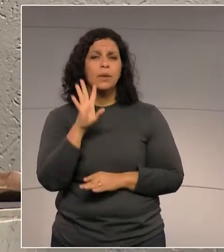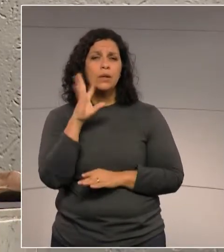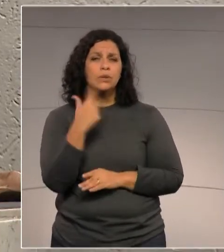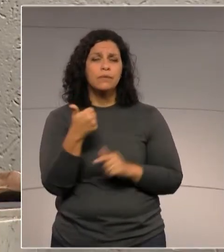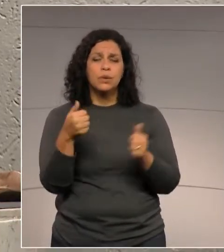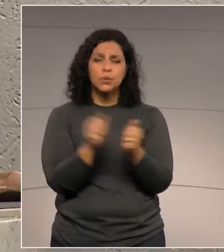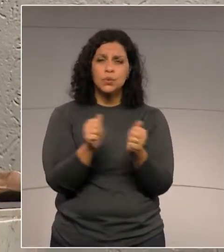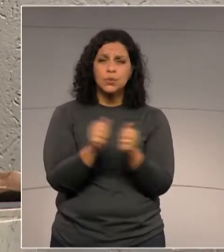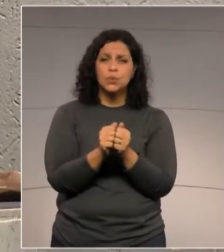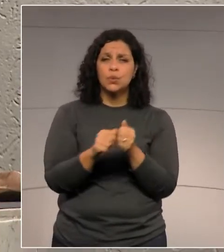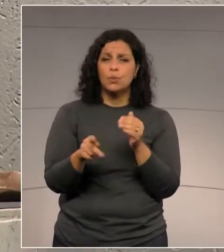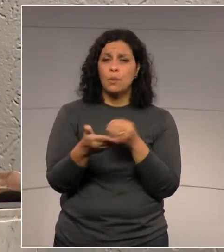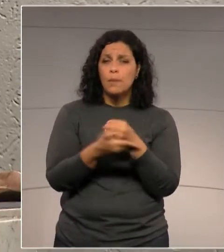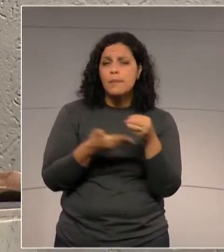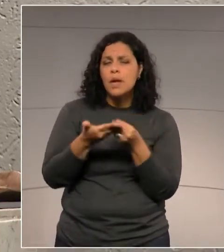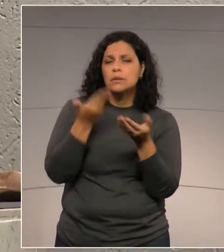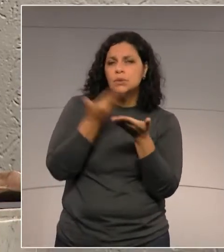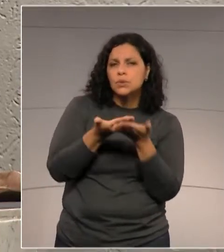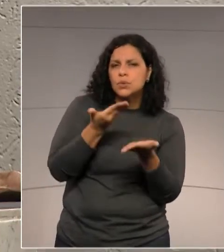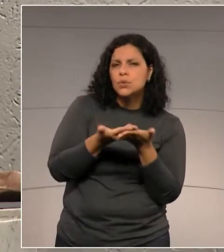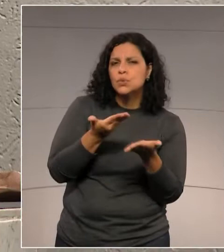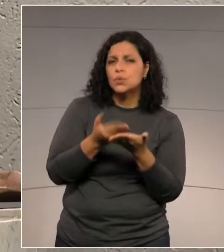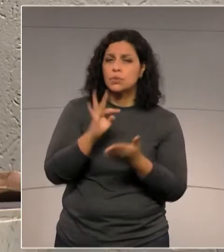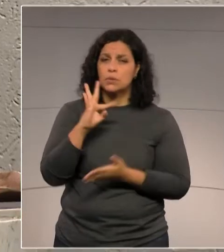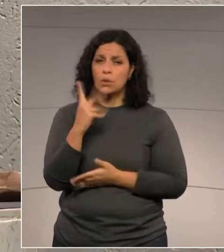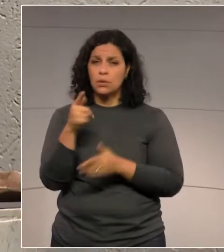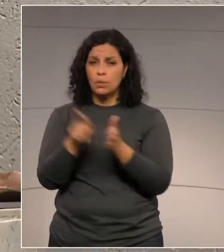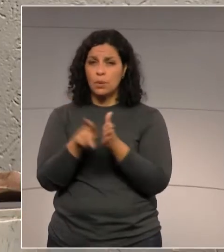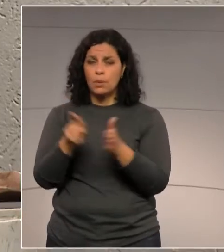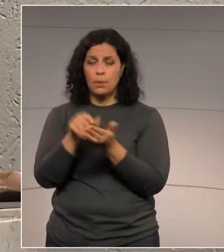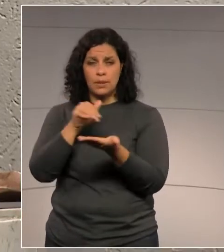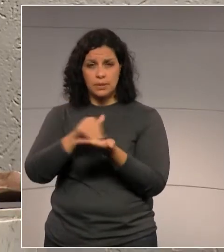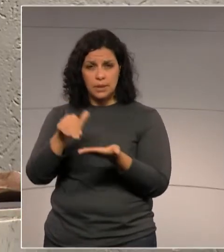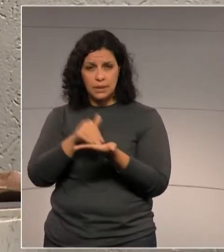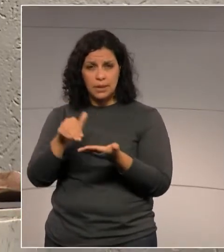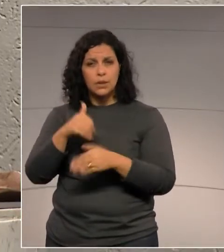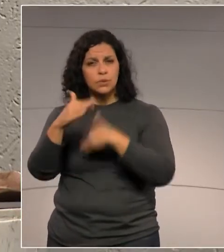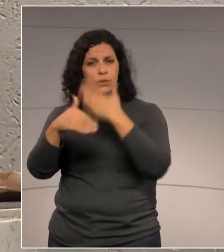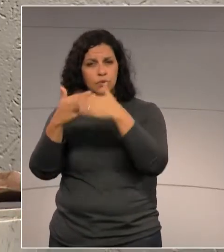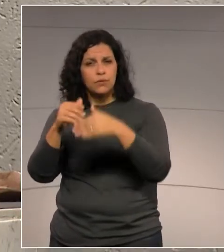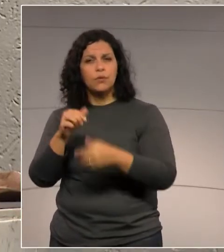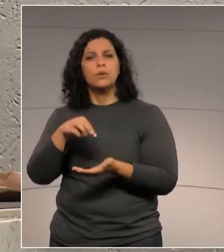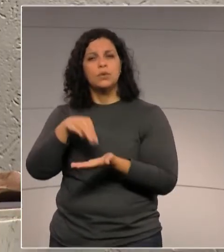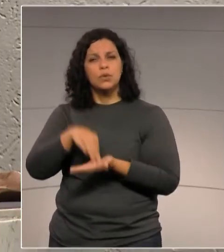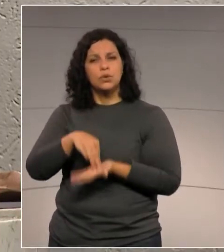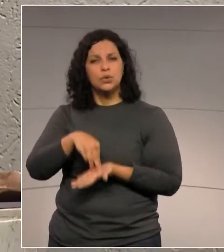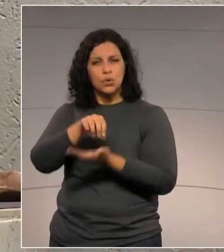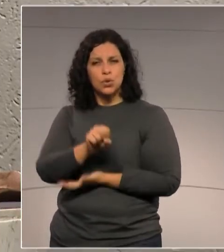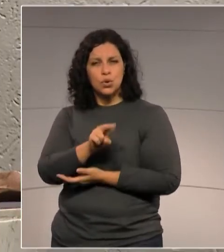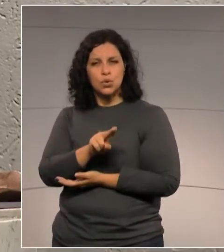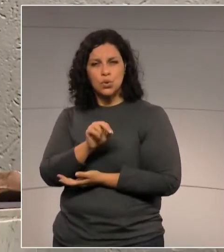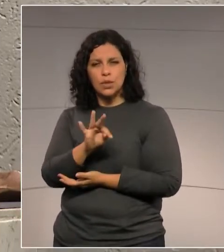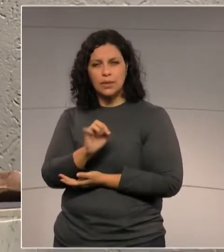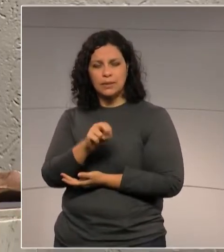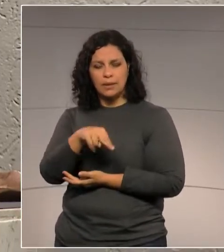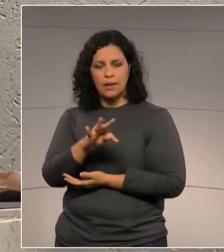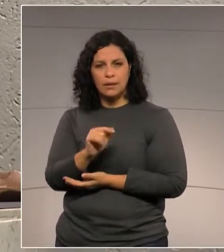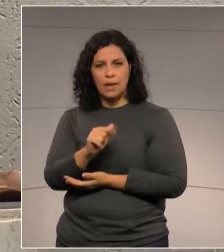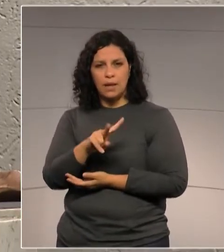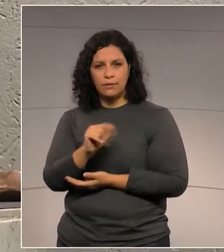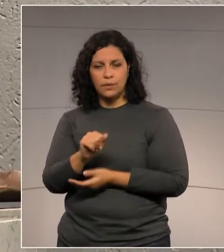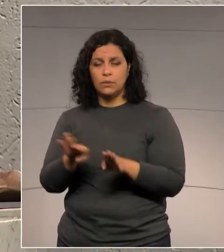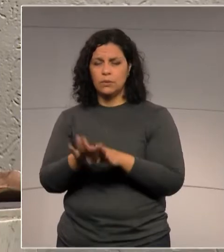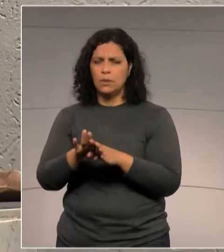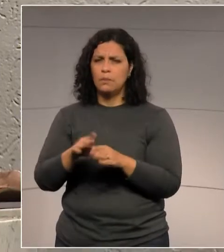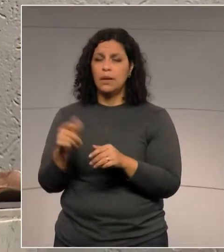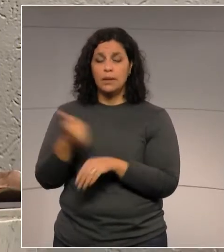com base, obviamente, nos estudos que foram feitos pela Secretaria do Desenvolvimento Sustentável, que é dirigida de forma